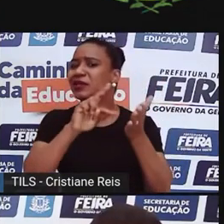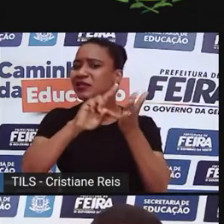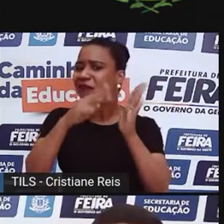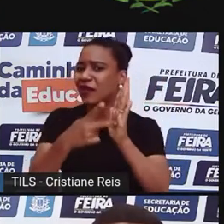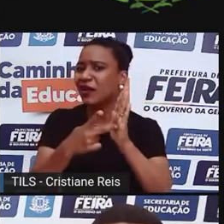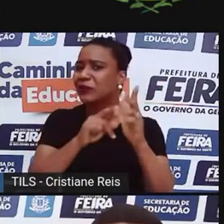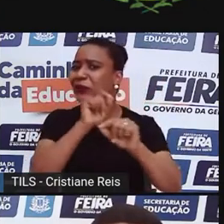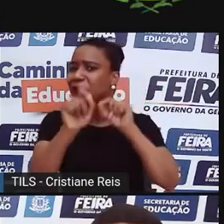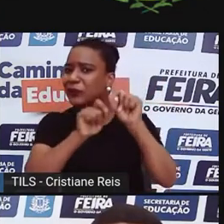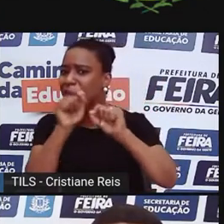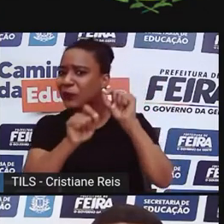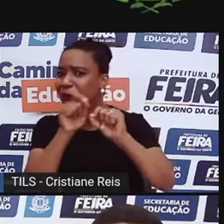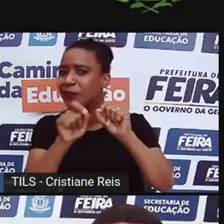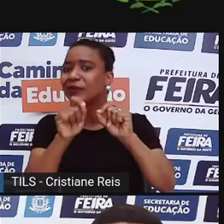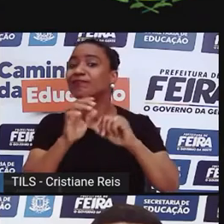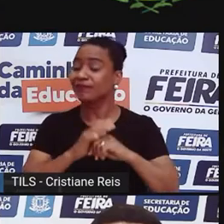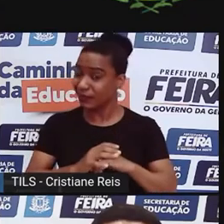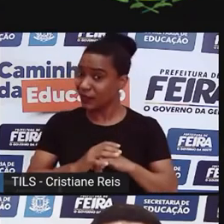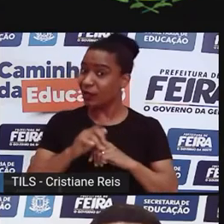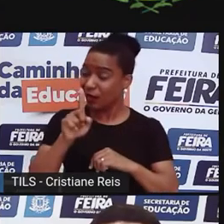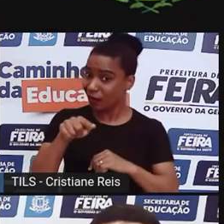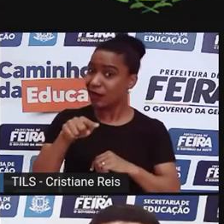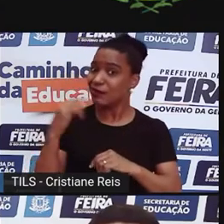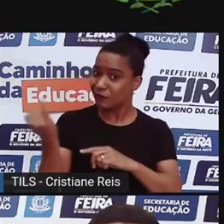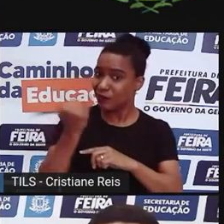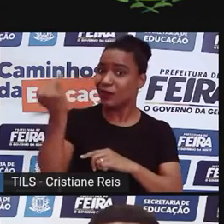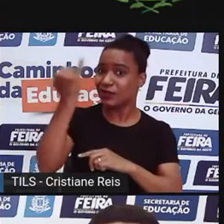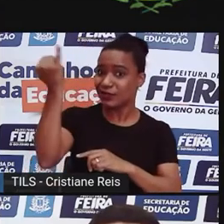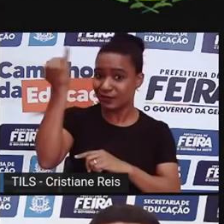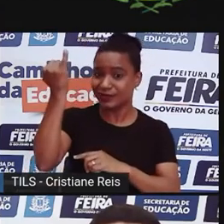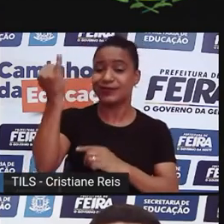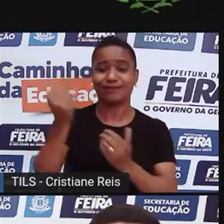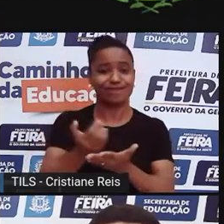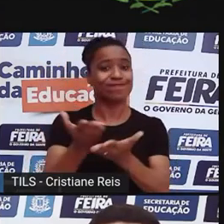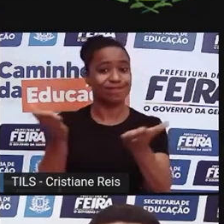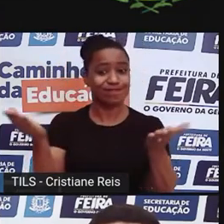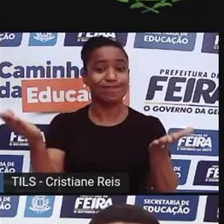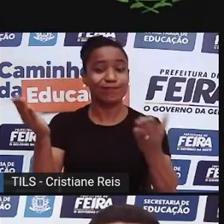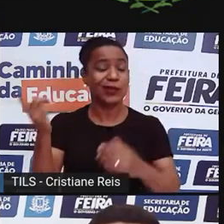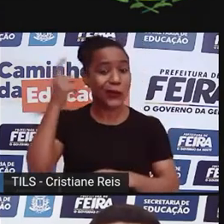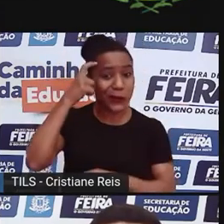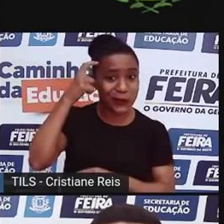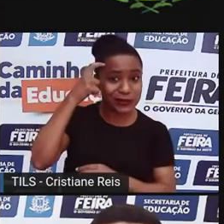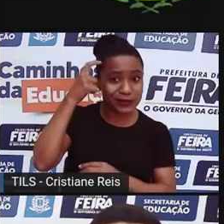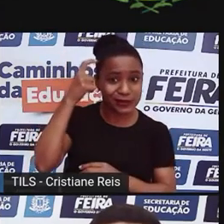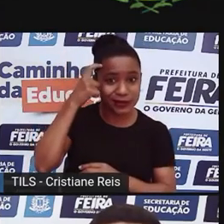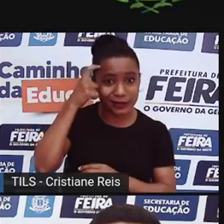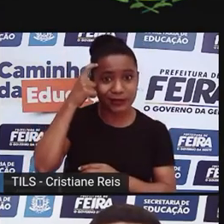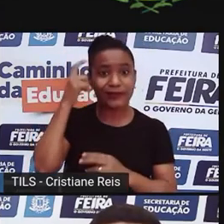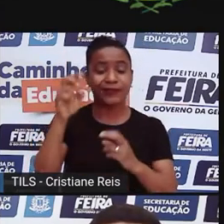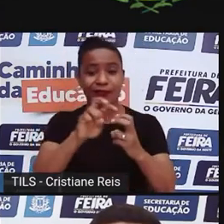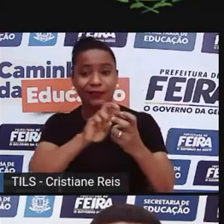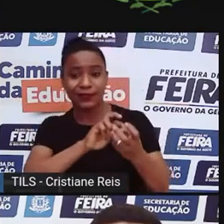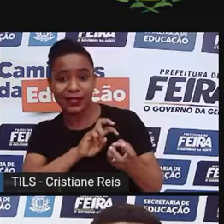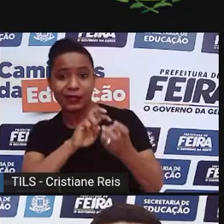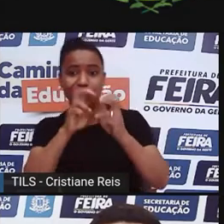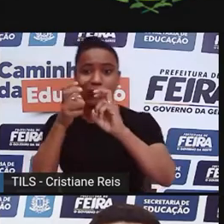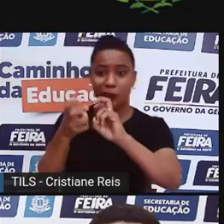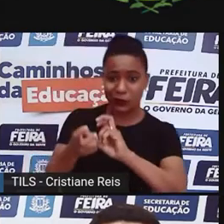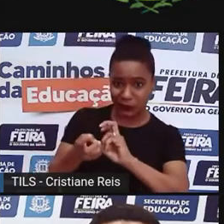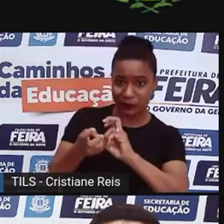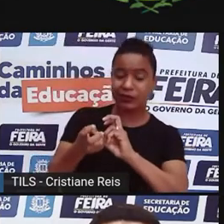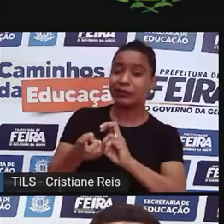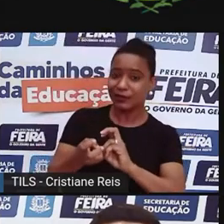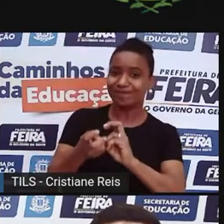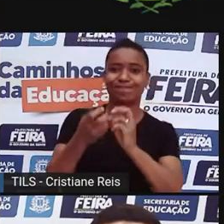essencial Importância Nós termos essa consciência Que nada é aleatório e nada é à